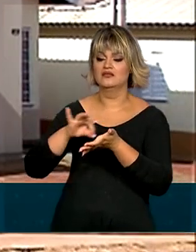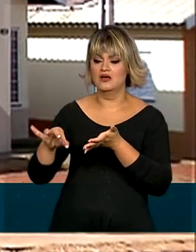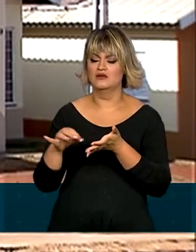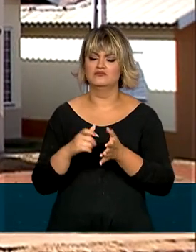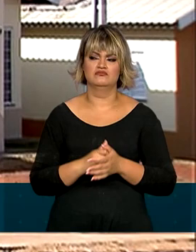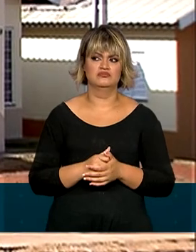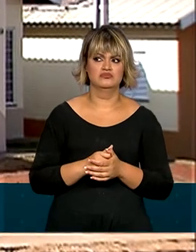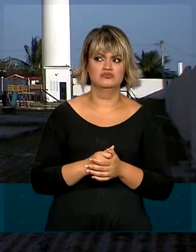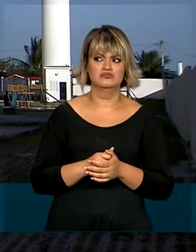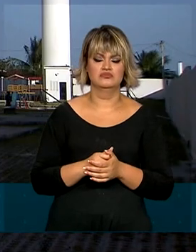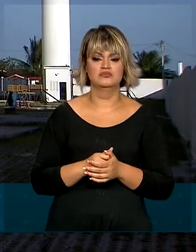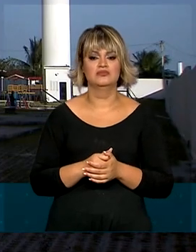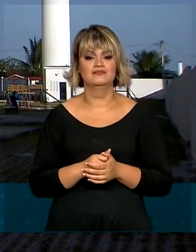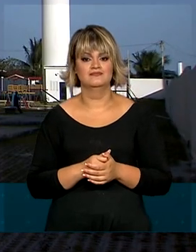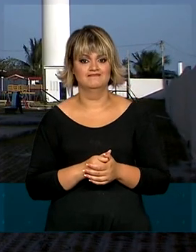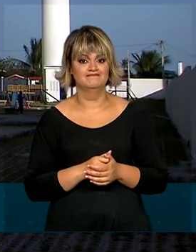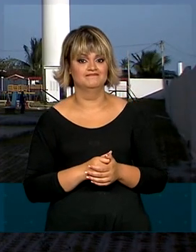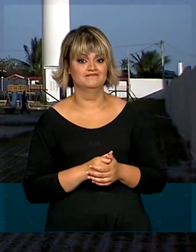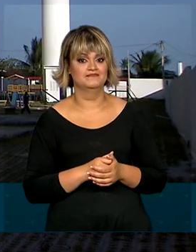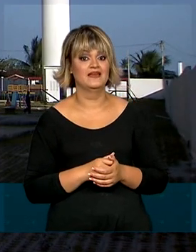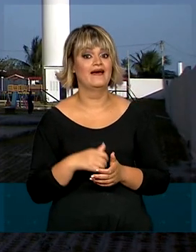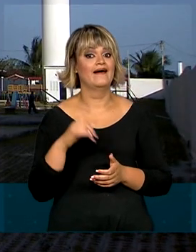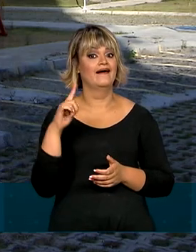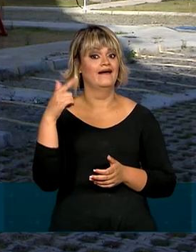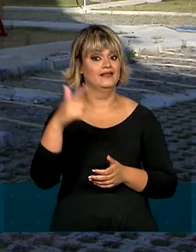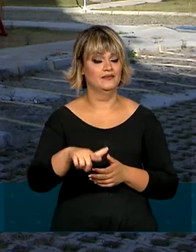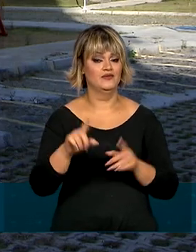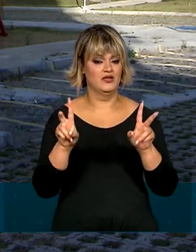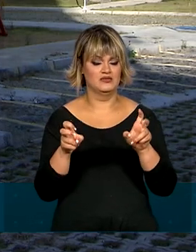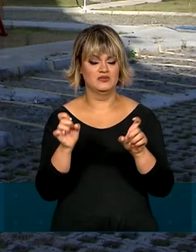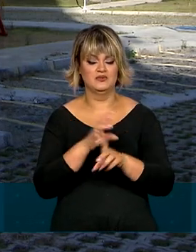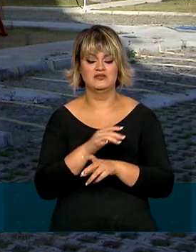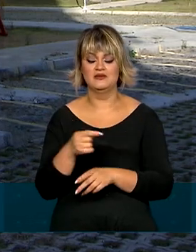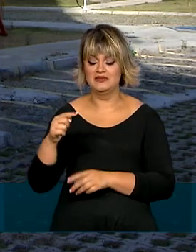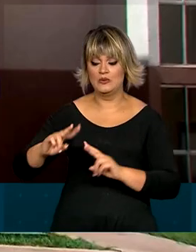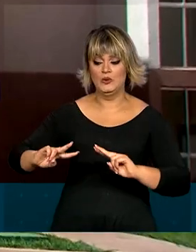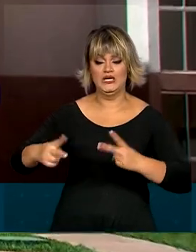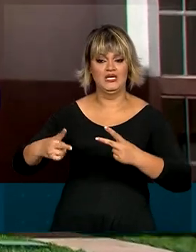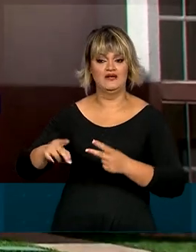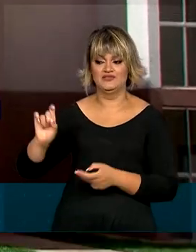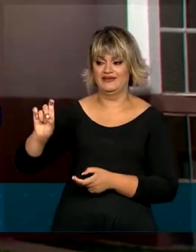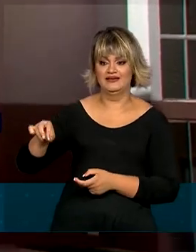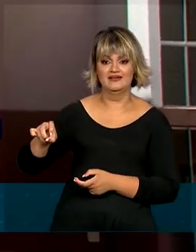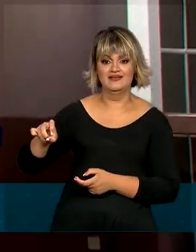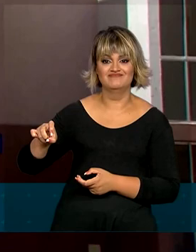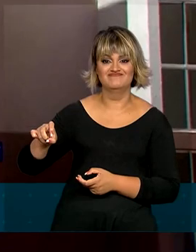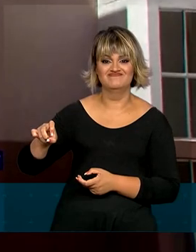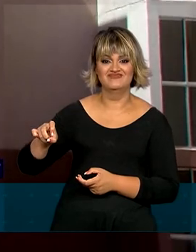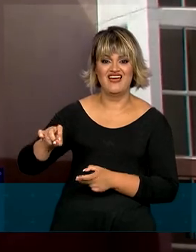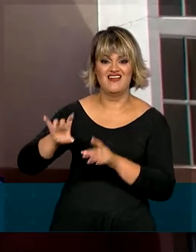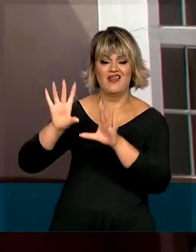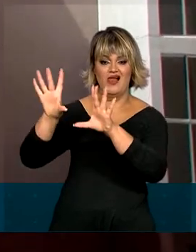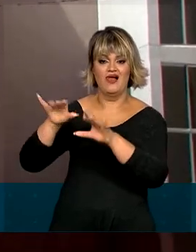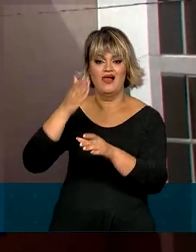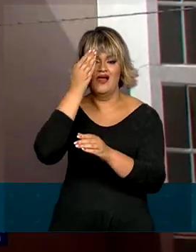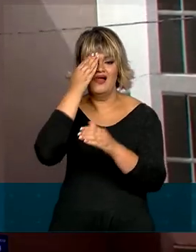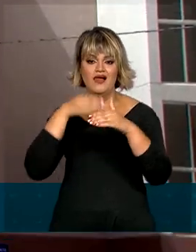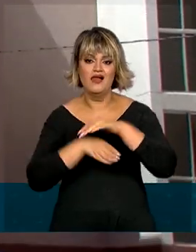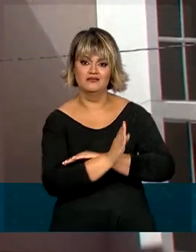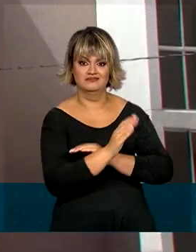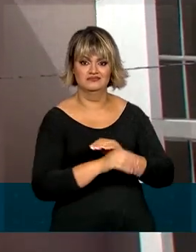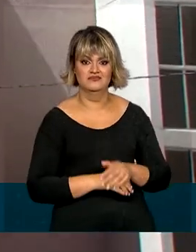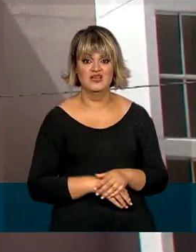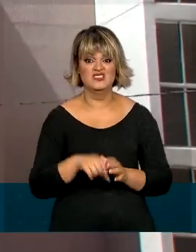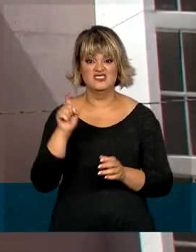governo federal. Fecha aspas. Aí também no corpo desse e-mail vem um link. E esse link é hackeado. Então, explicando se você